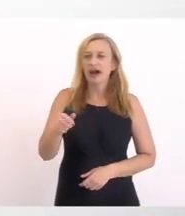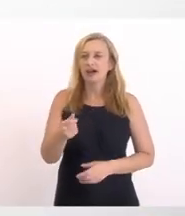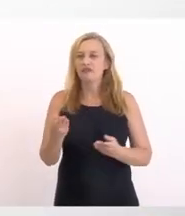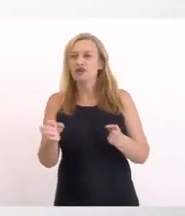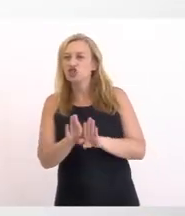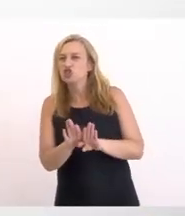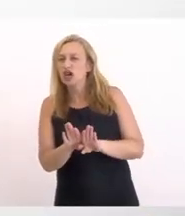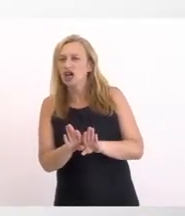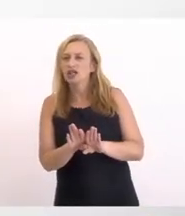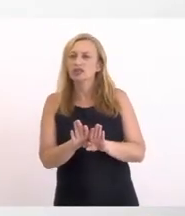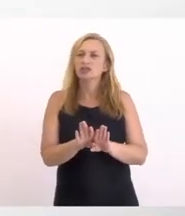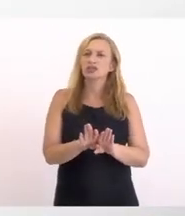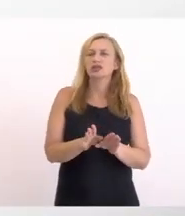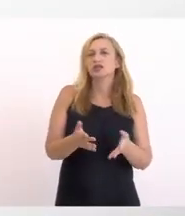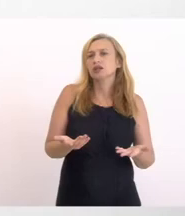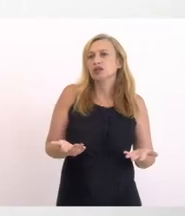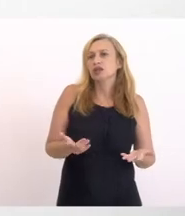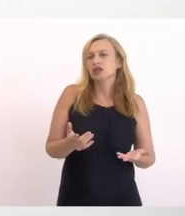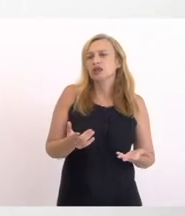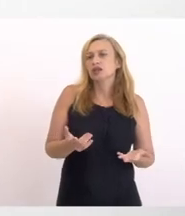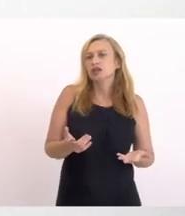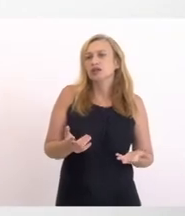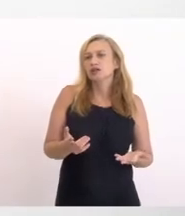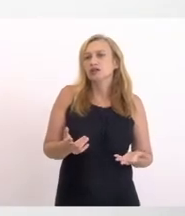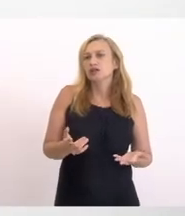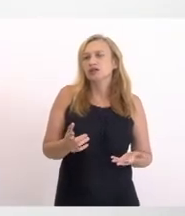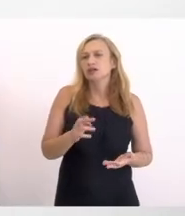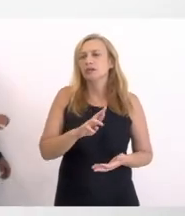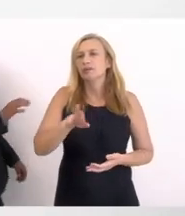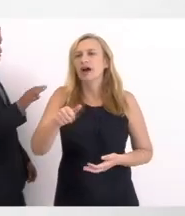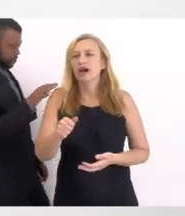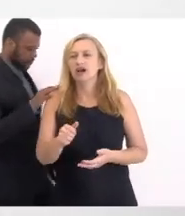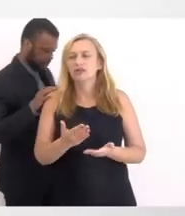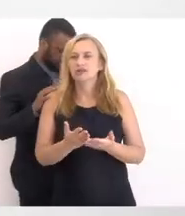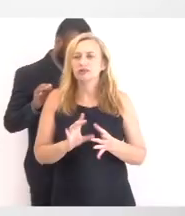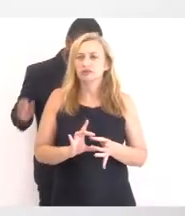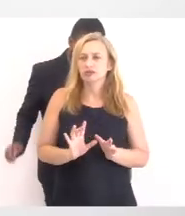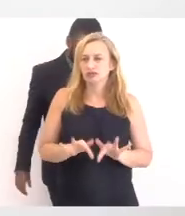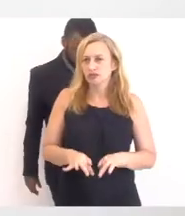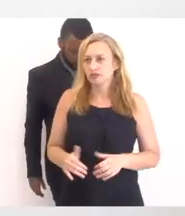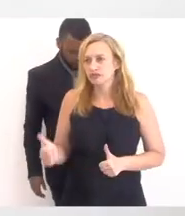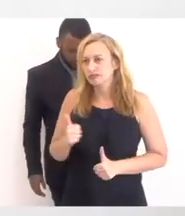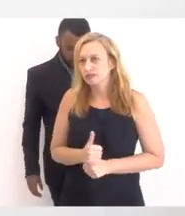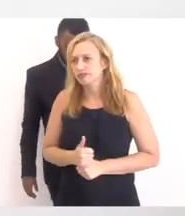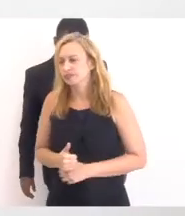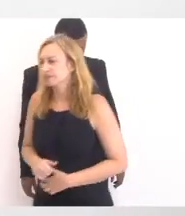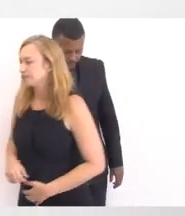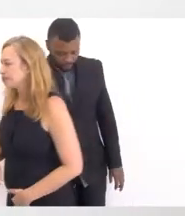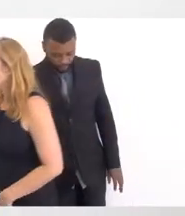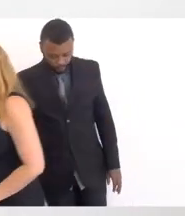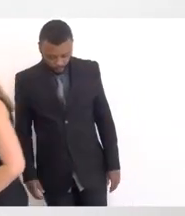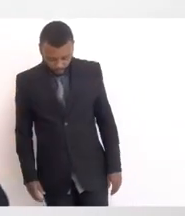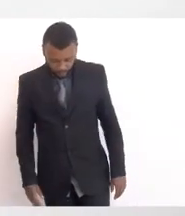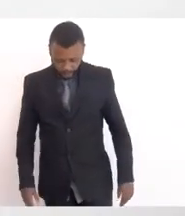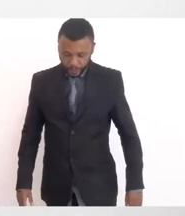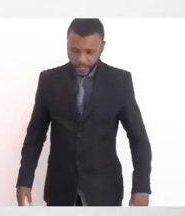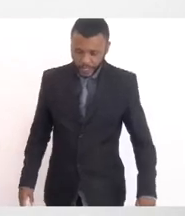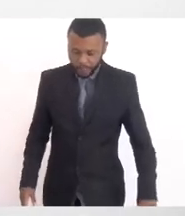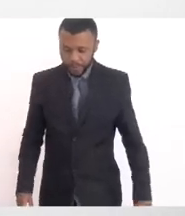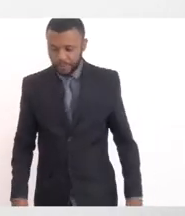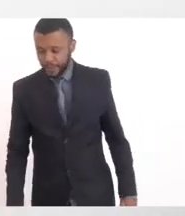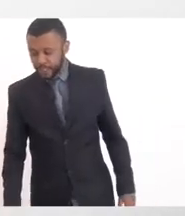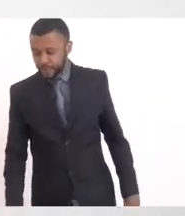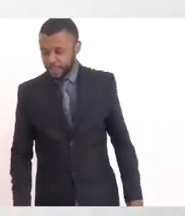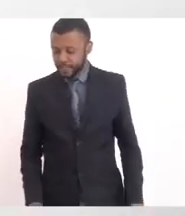eventualidade Como ressacas Aquela barra se rompe Há uma troca Geralmente Vou falar